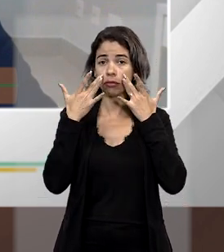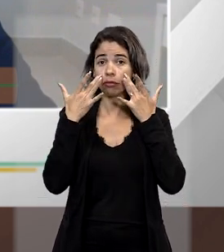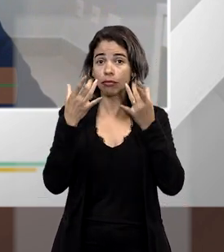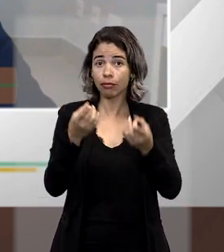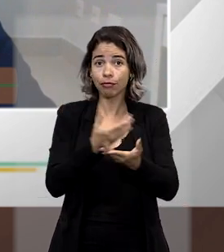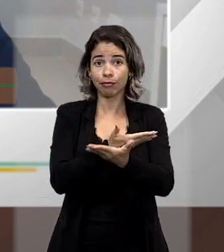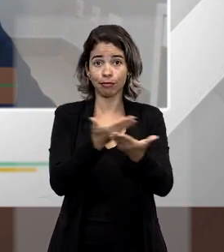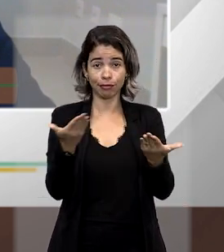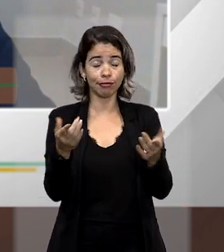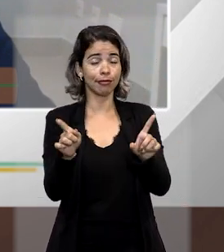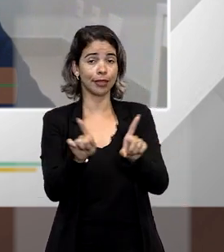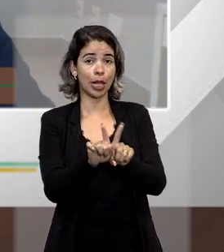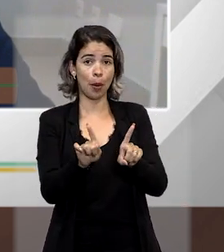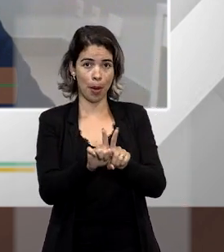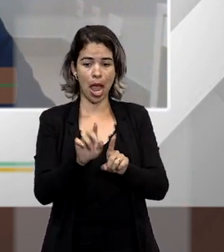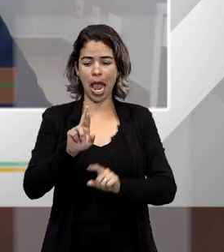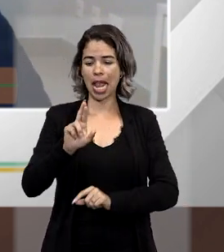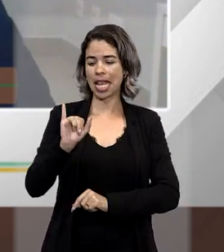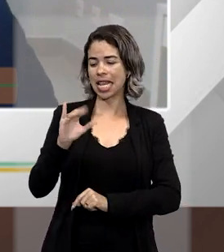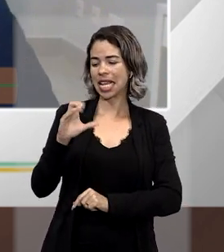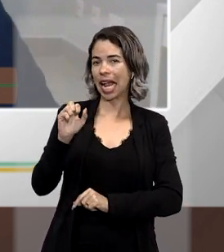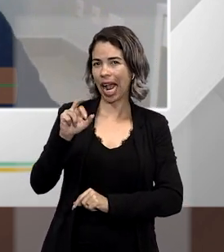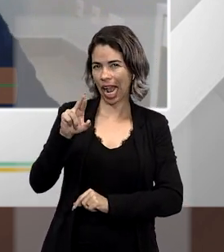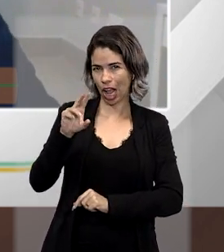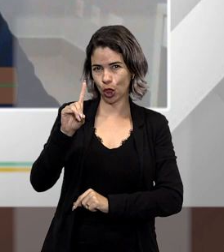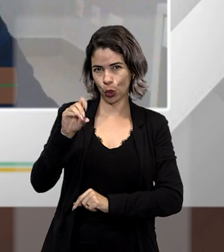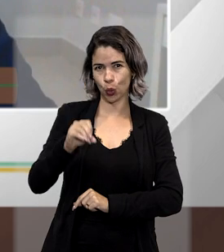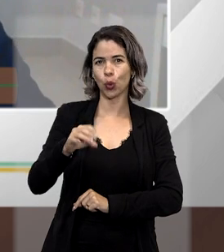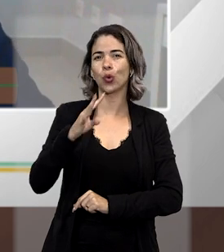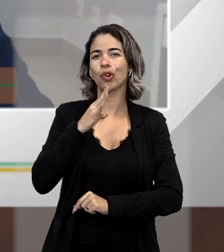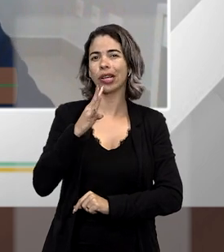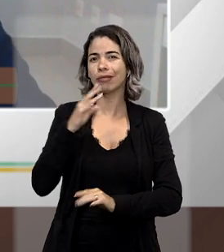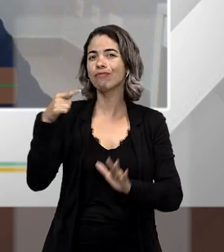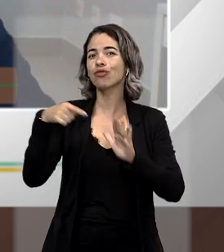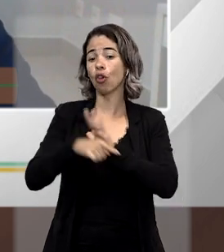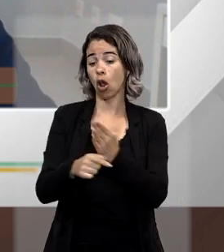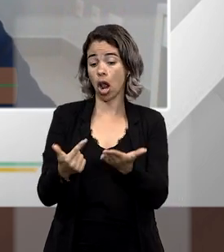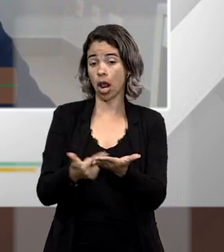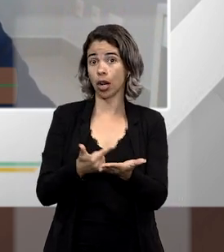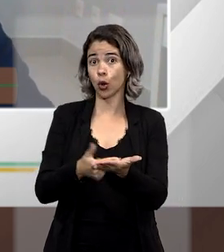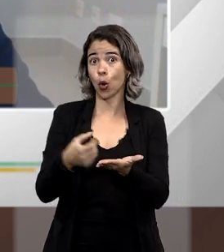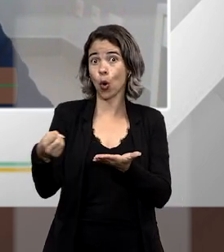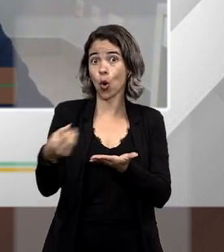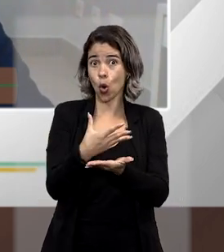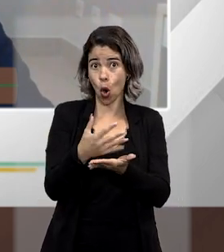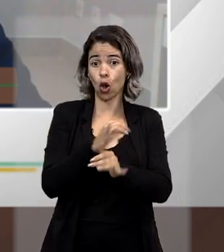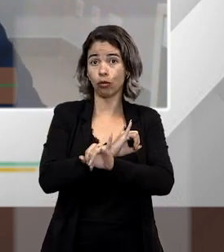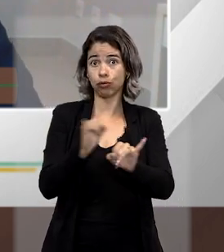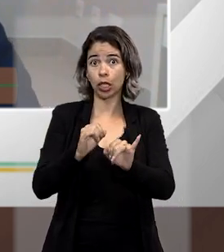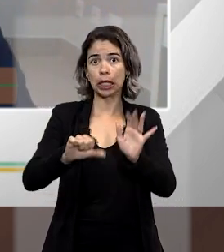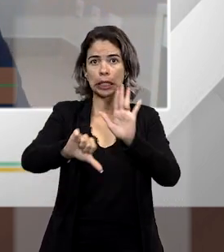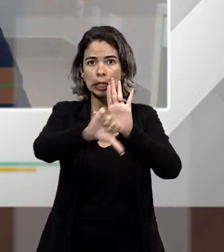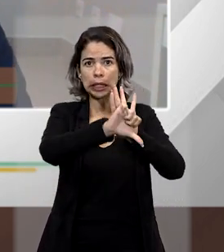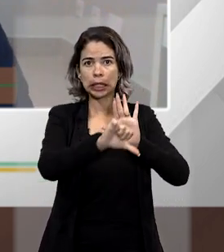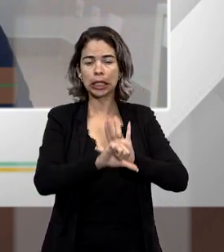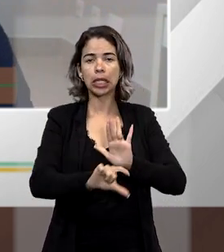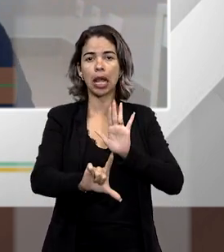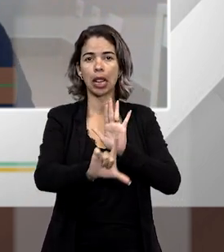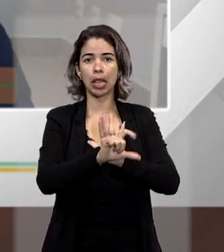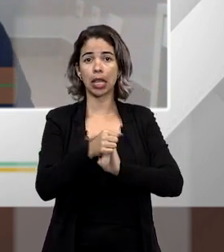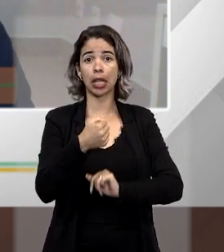dos telespectadores do Ricardo, o Ricardo é especialista no assunto, tem um livro recém-elaborado sobre os crimes